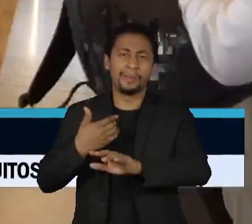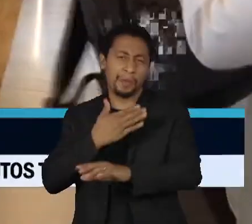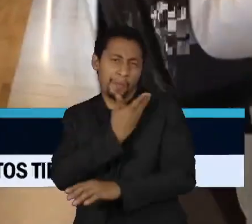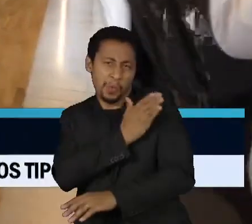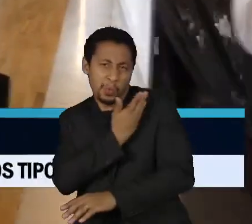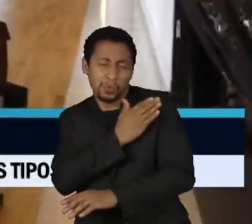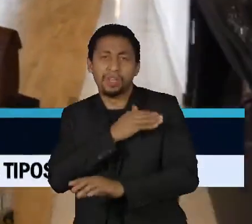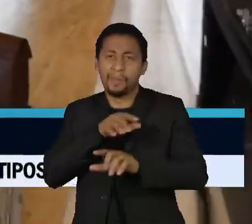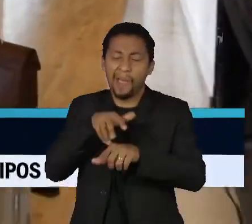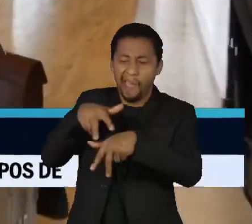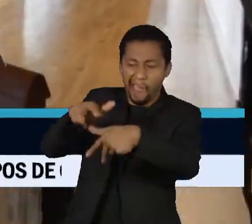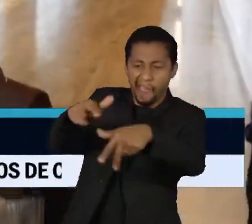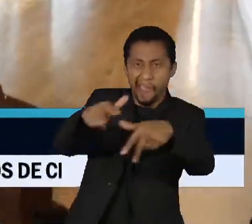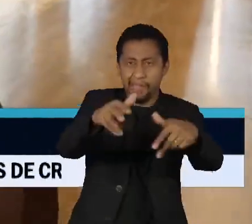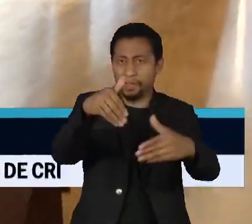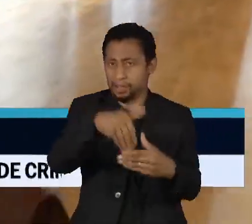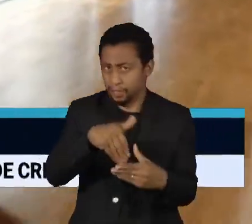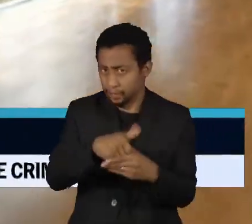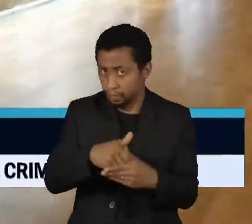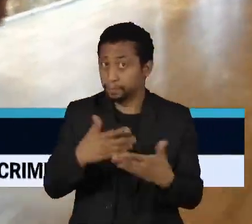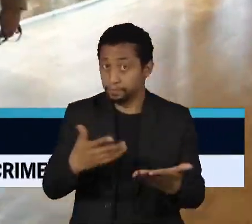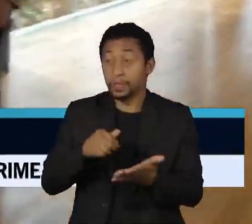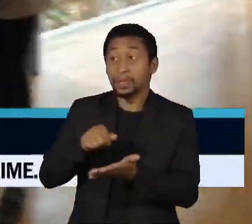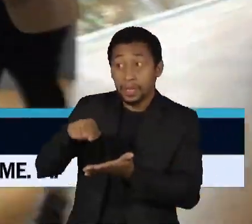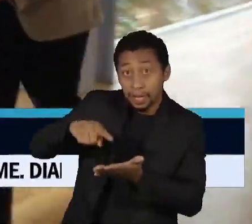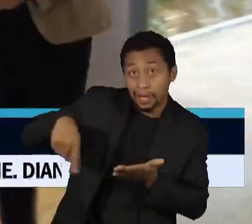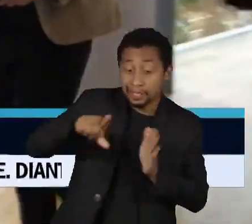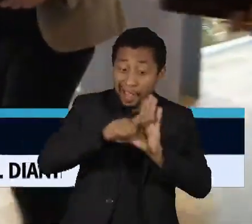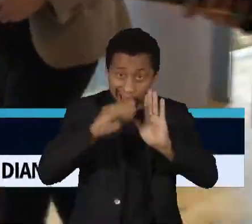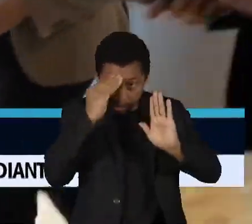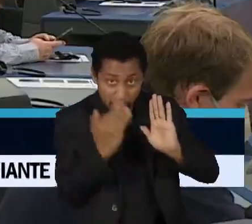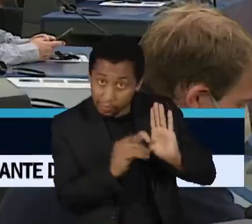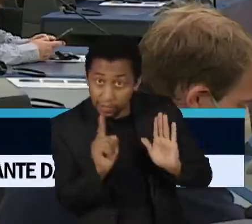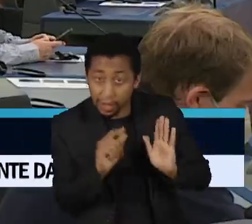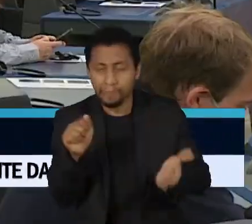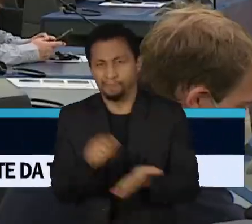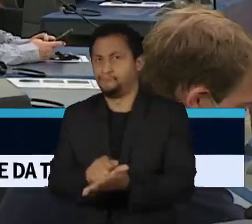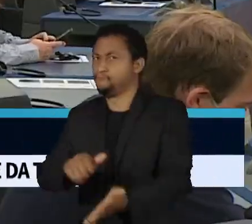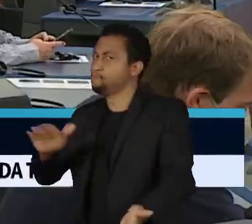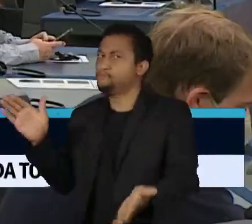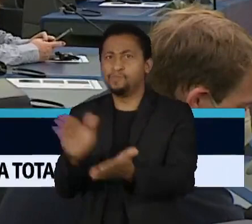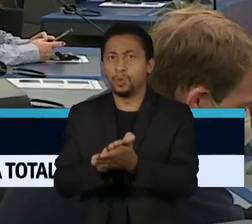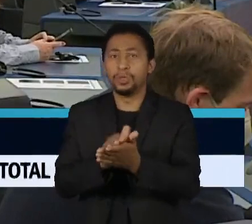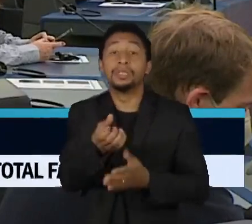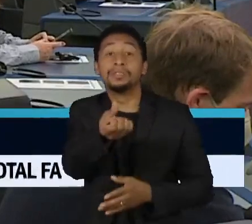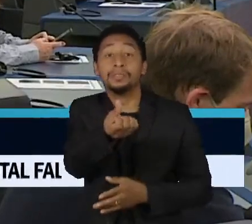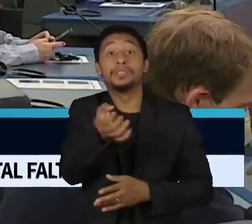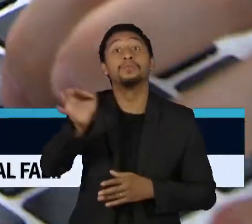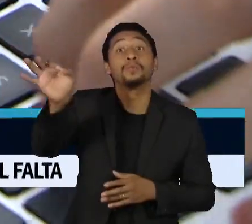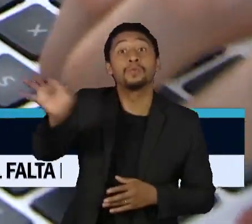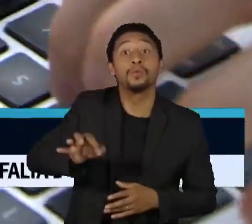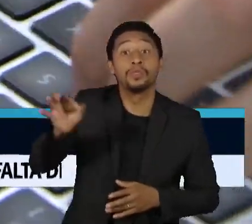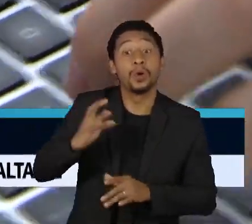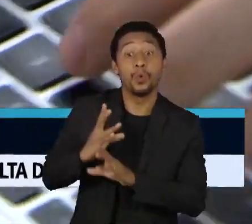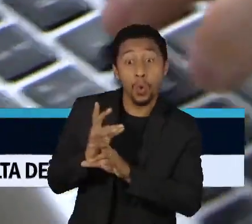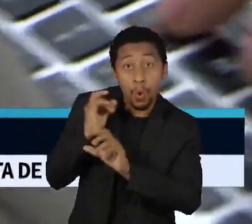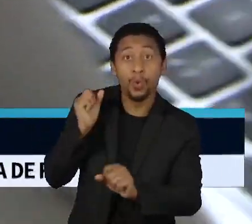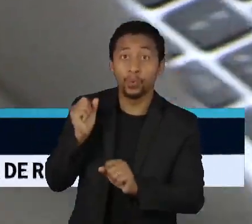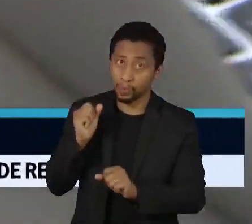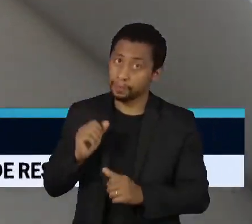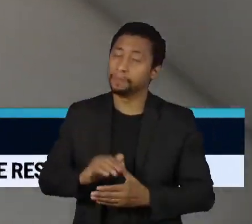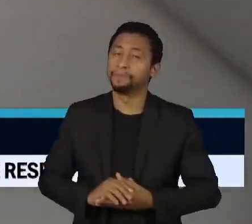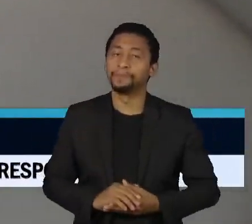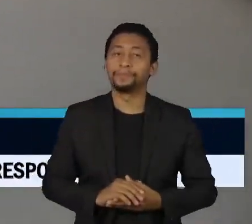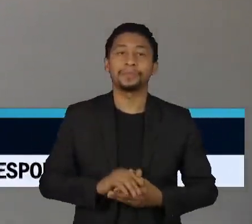manipulação de eleições. A multa para quem descumprir a lei é pesada, 6% do faturamento global. Nos Estados